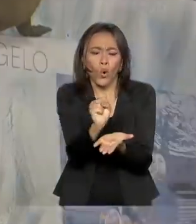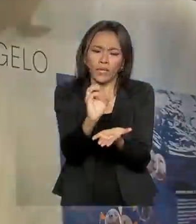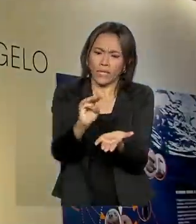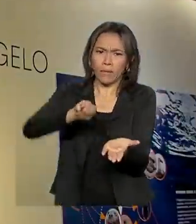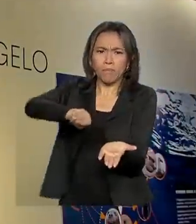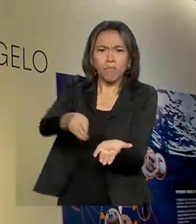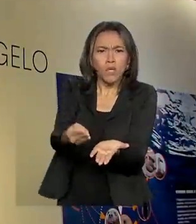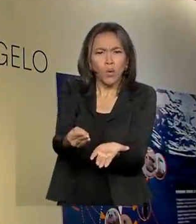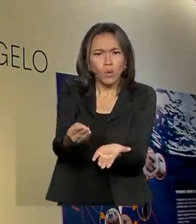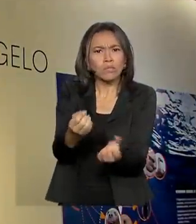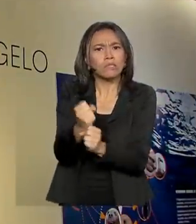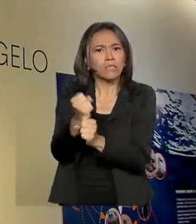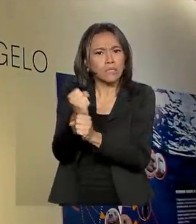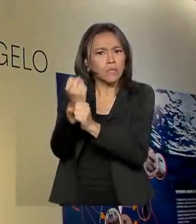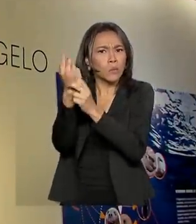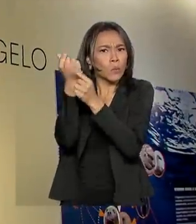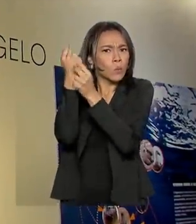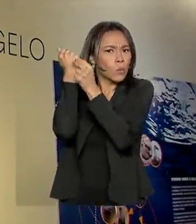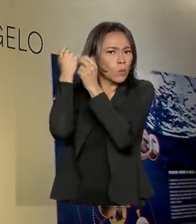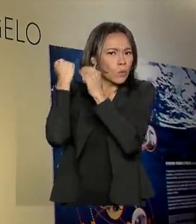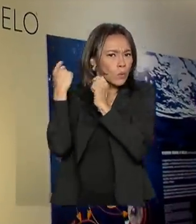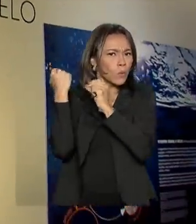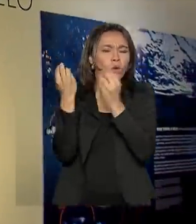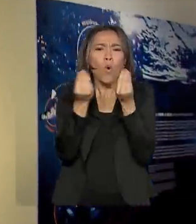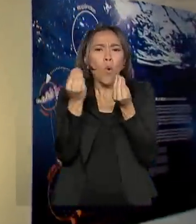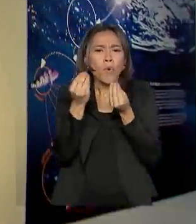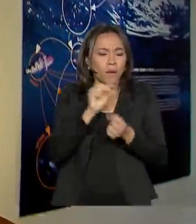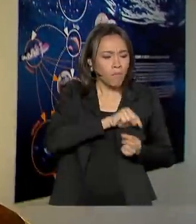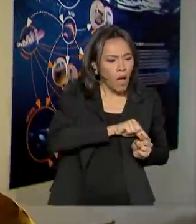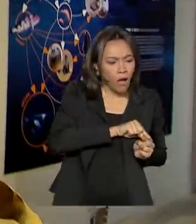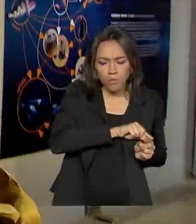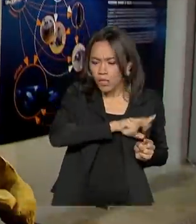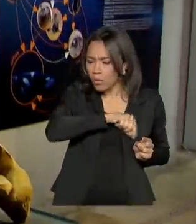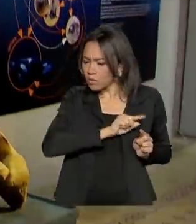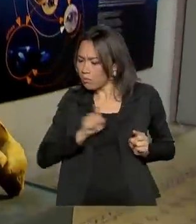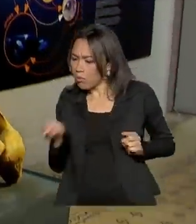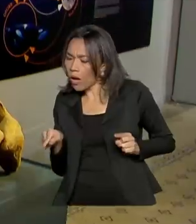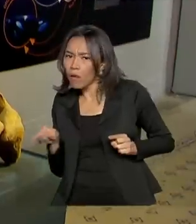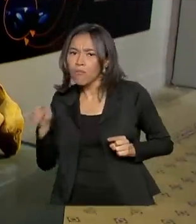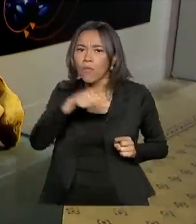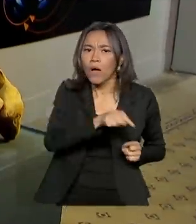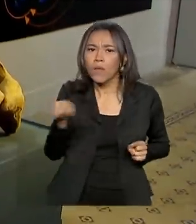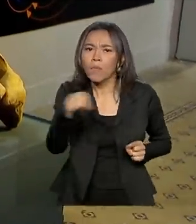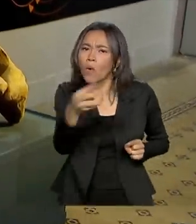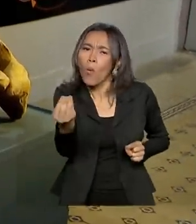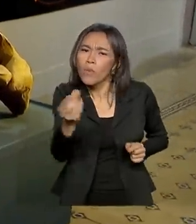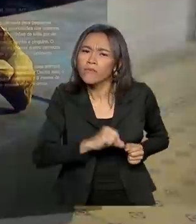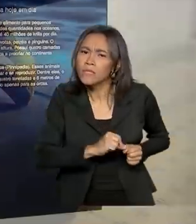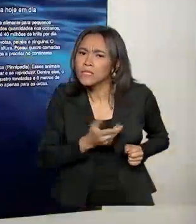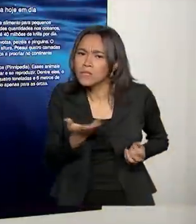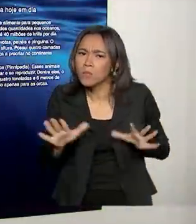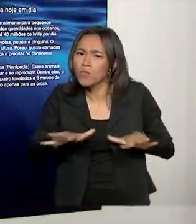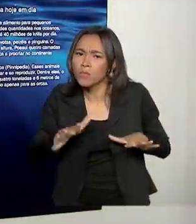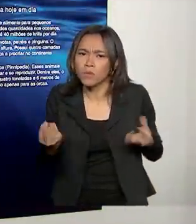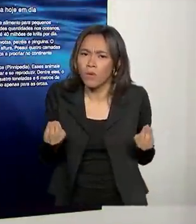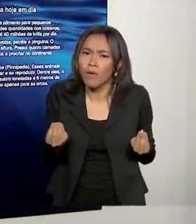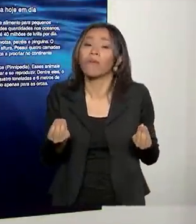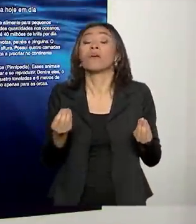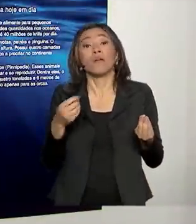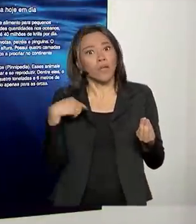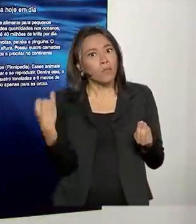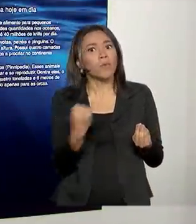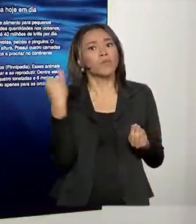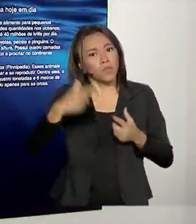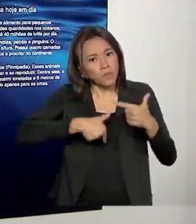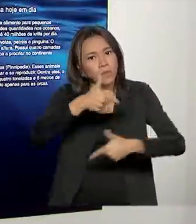e como eles se deslocavam de uma massa continental para outra. E é muito importante o nosso trabalho porque toda a